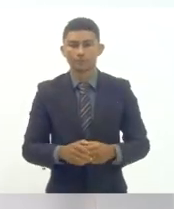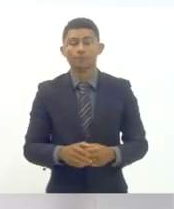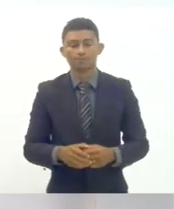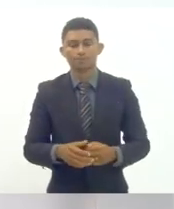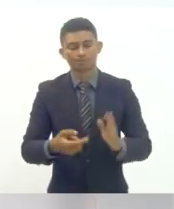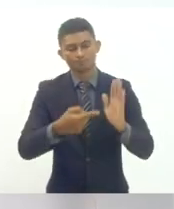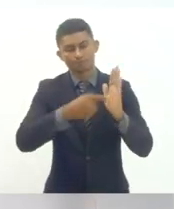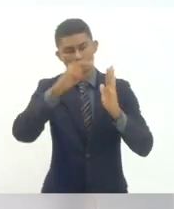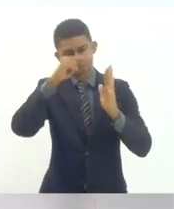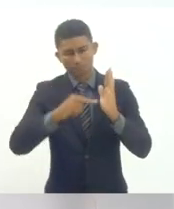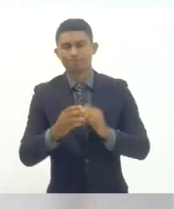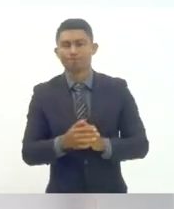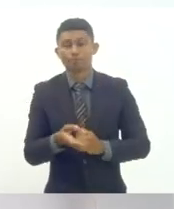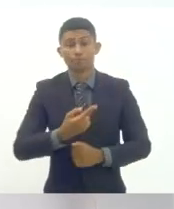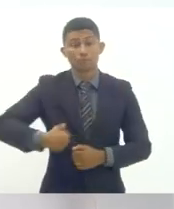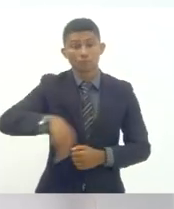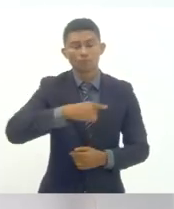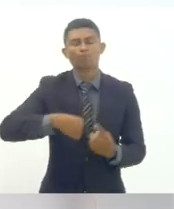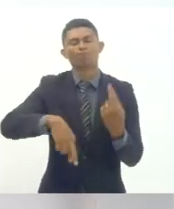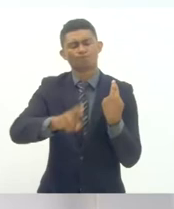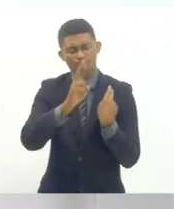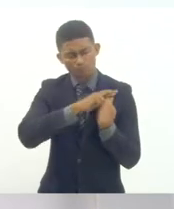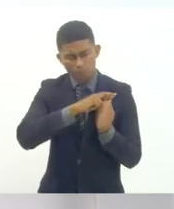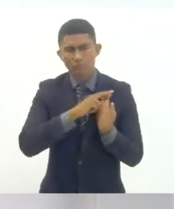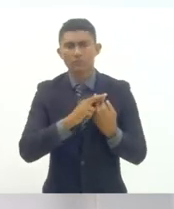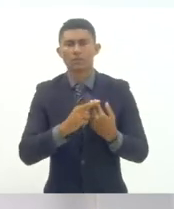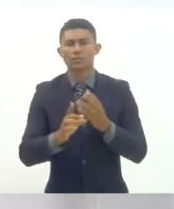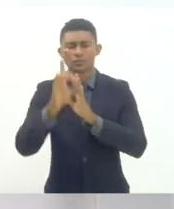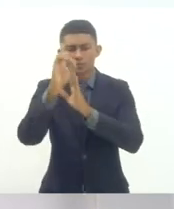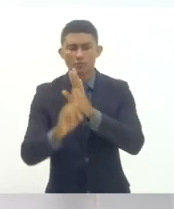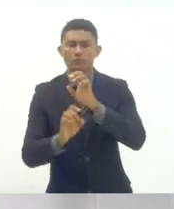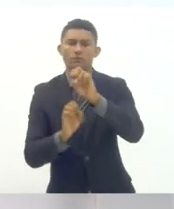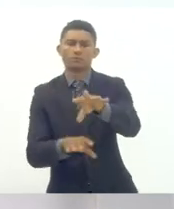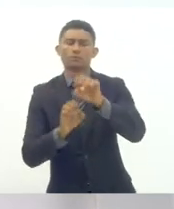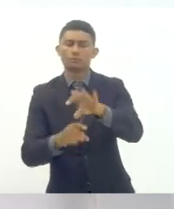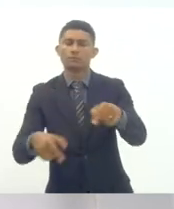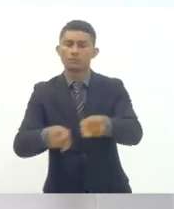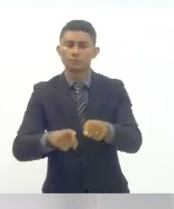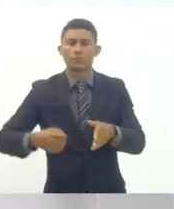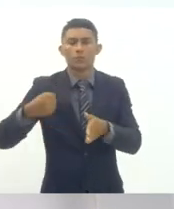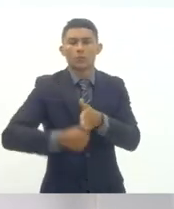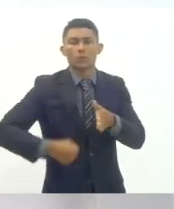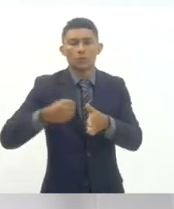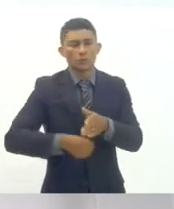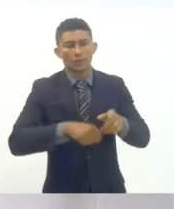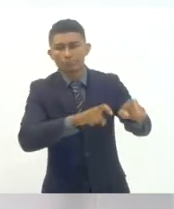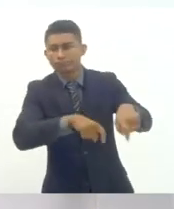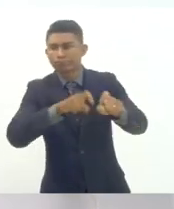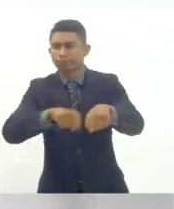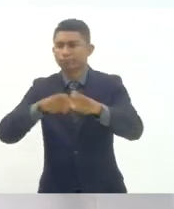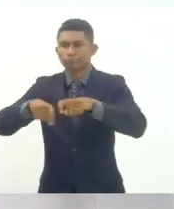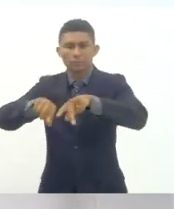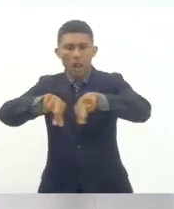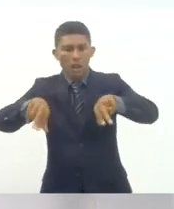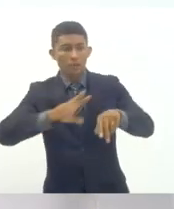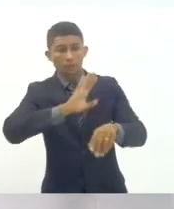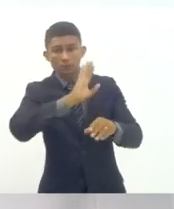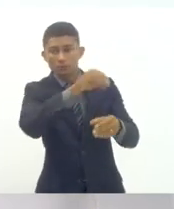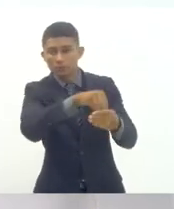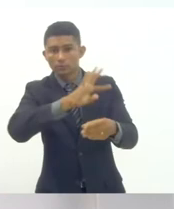compromisso pelo direito à educação e luta para a implementação da educação do campo no estado do Rio de Janeiro